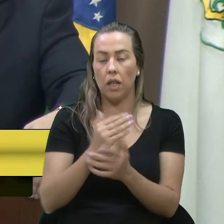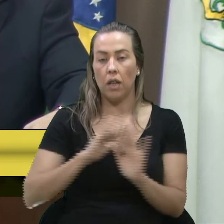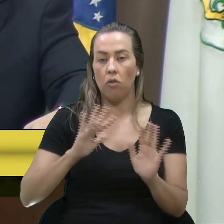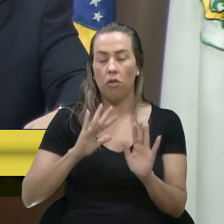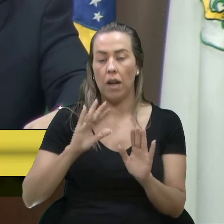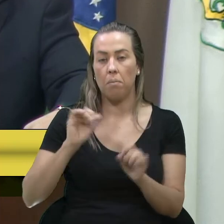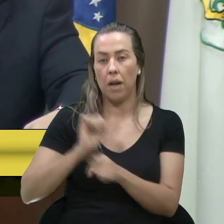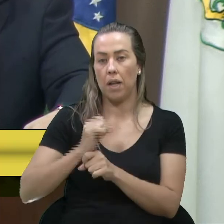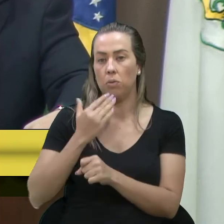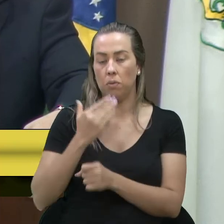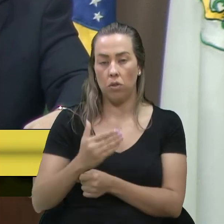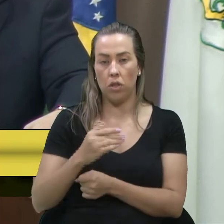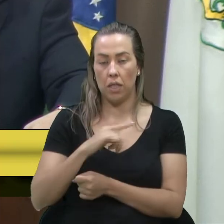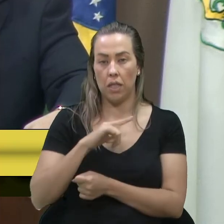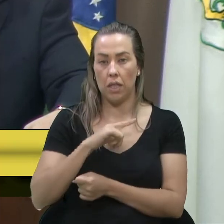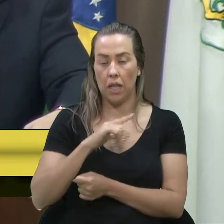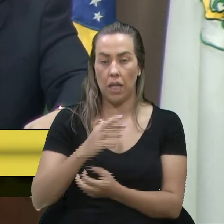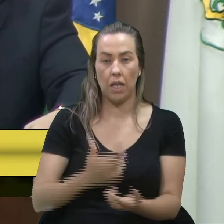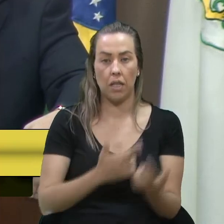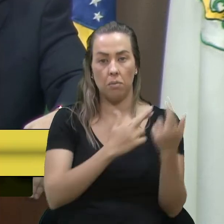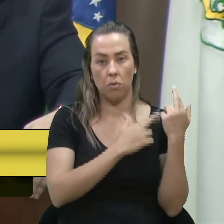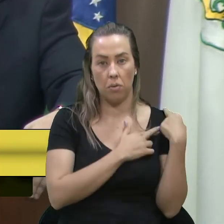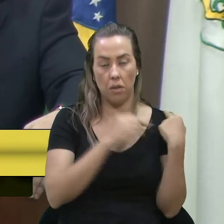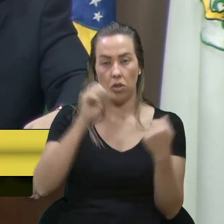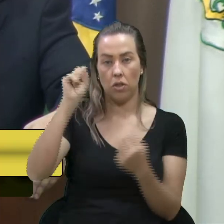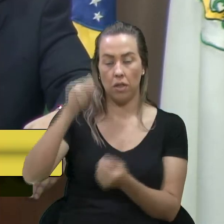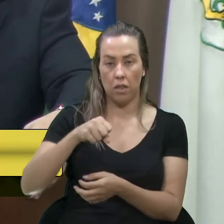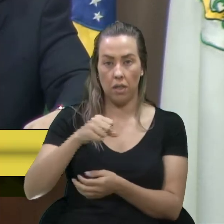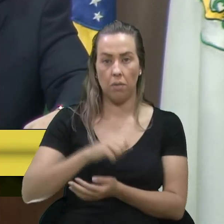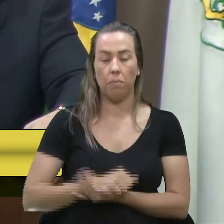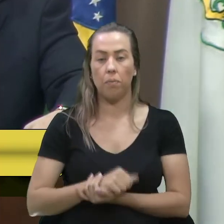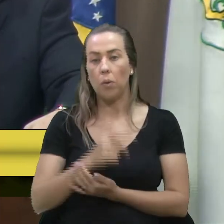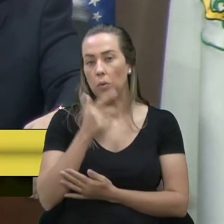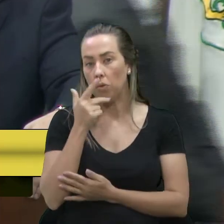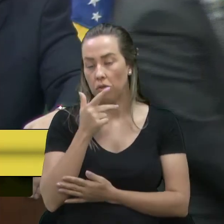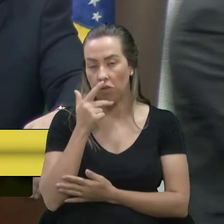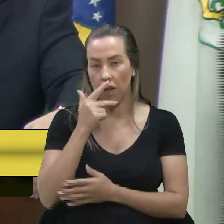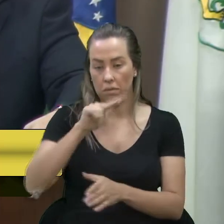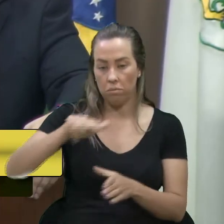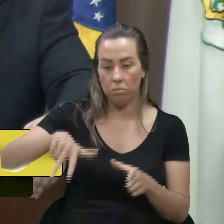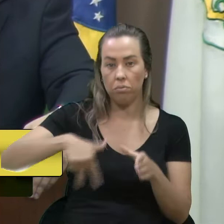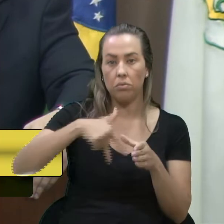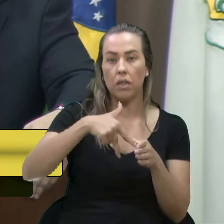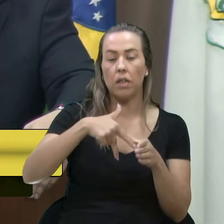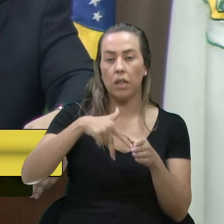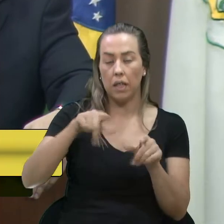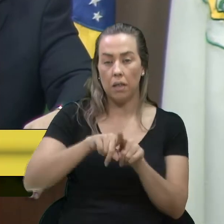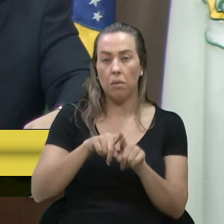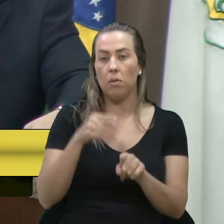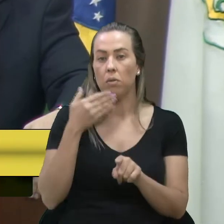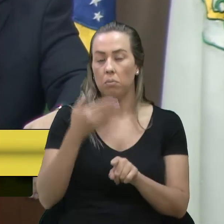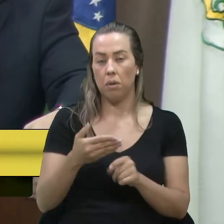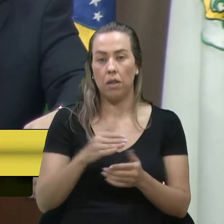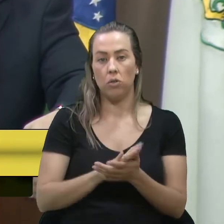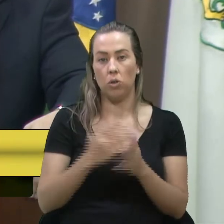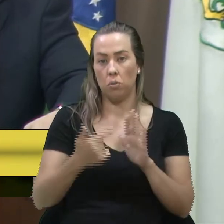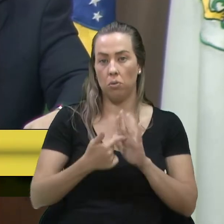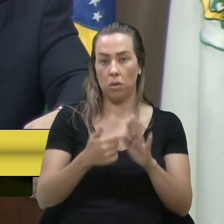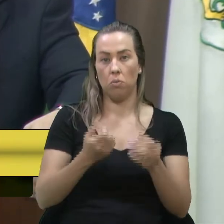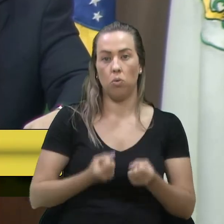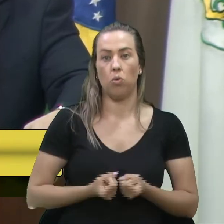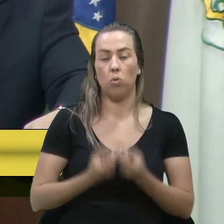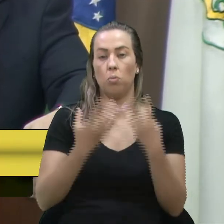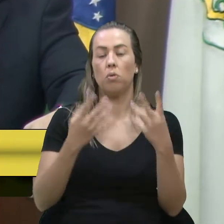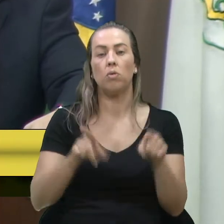pedir. Temos aqui responsabilidade, sim, quando a gente fala nessa tribuna e quando a gente faz uma indicação. Mostramos os números,